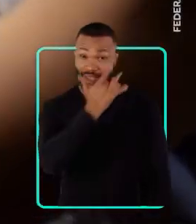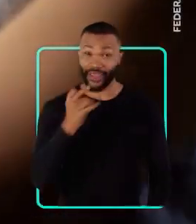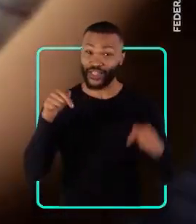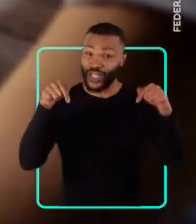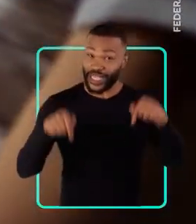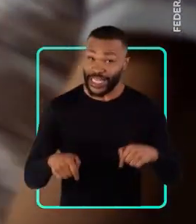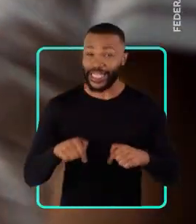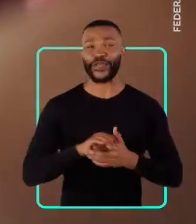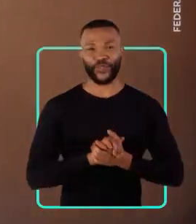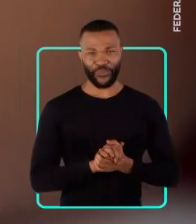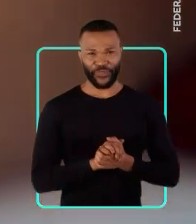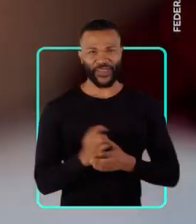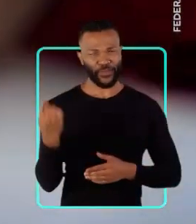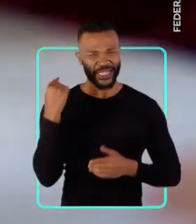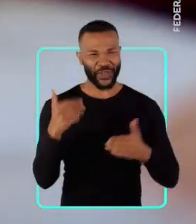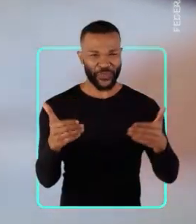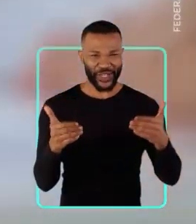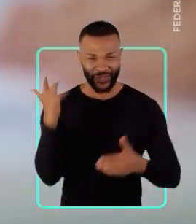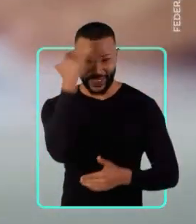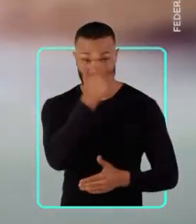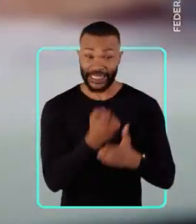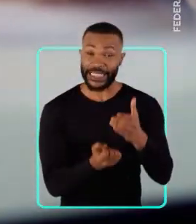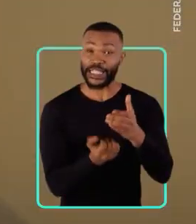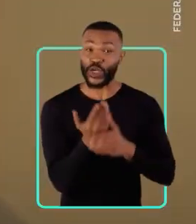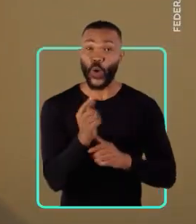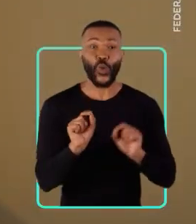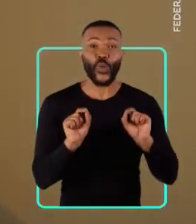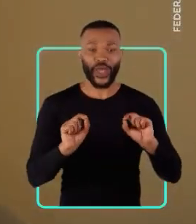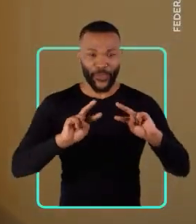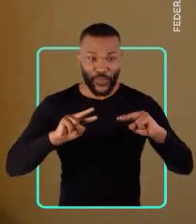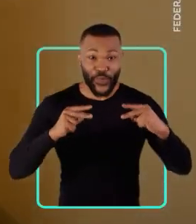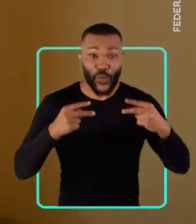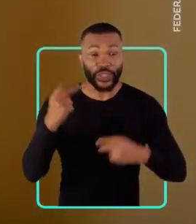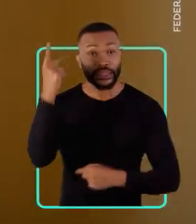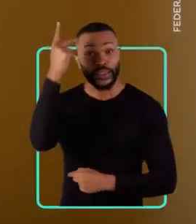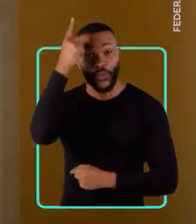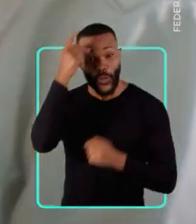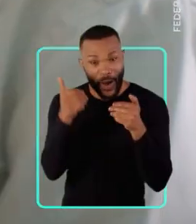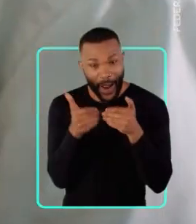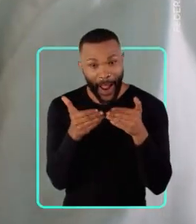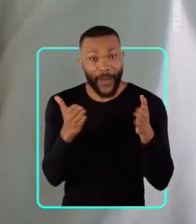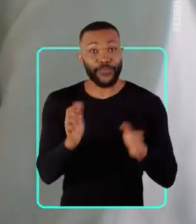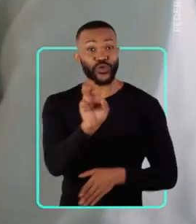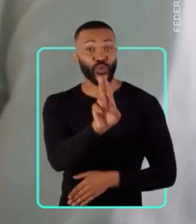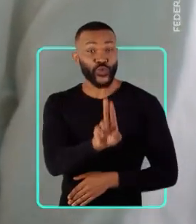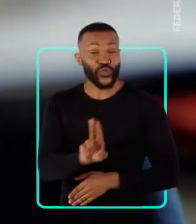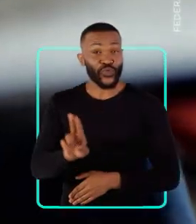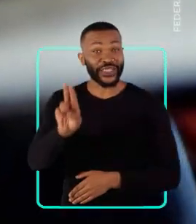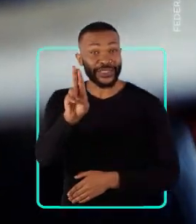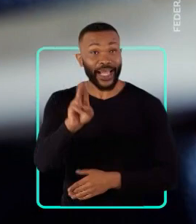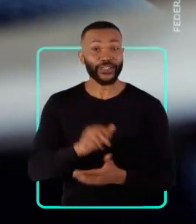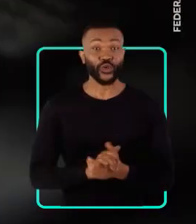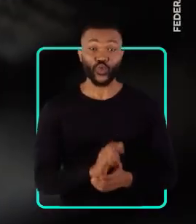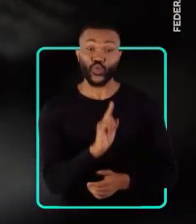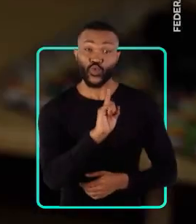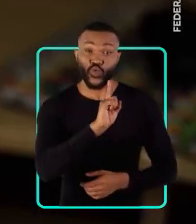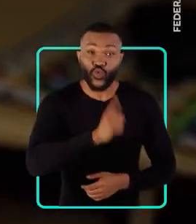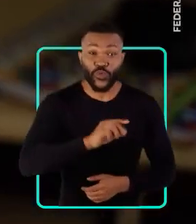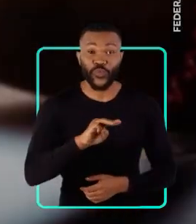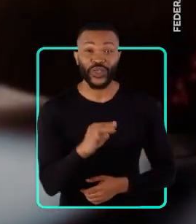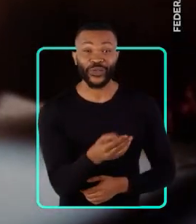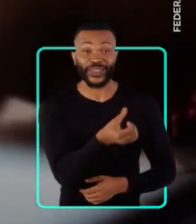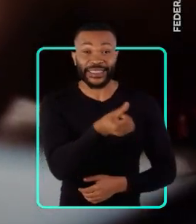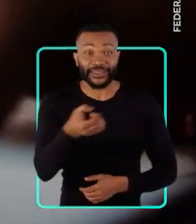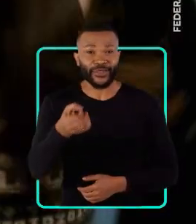aqui. Quando foi ministro, Haddad criou o ProUni, que só em São Paulo abriu as portas das universidades para 1 milhão e 600